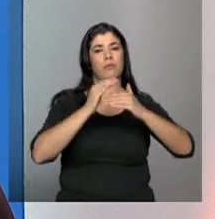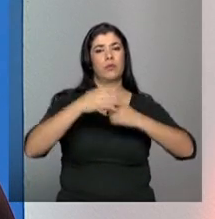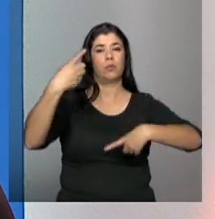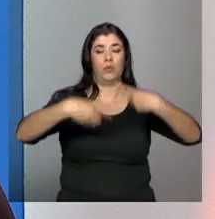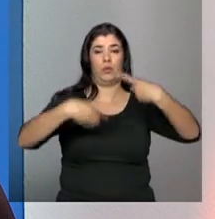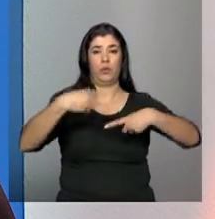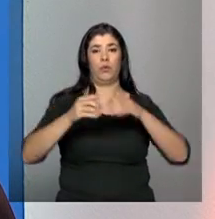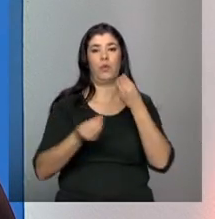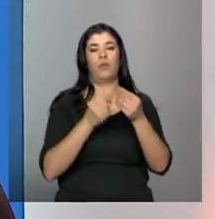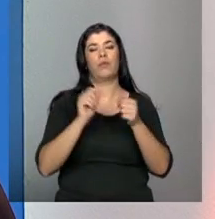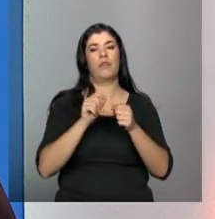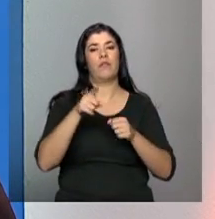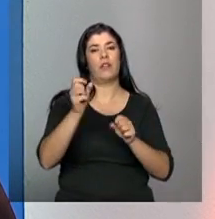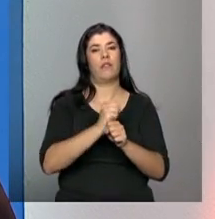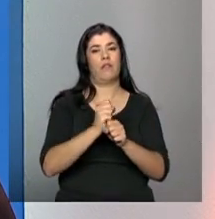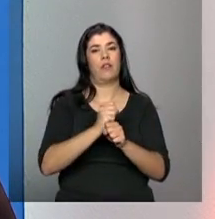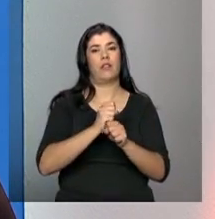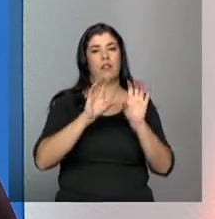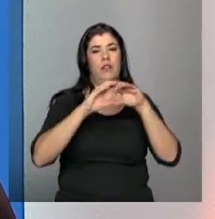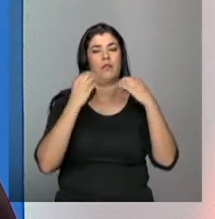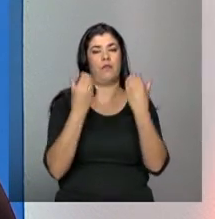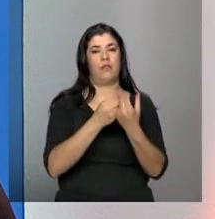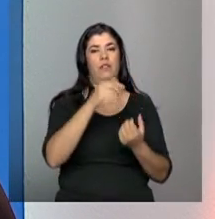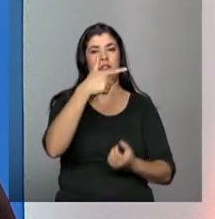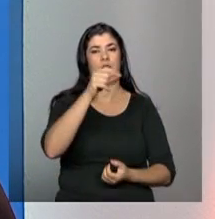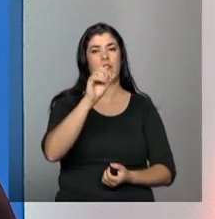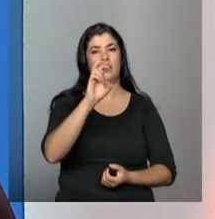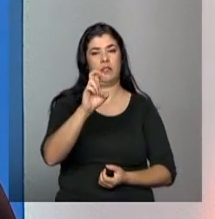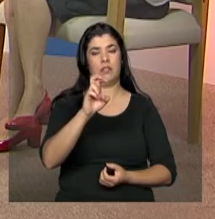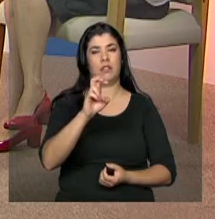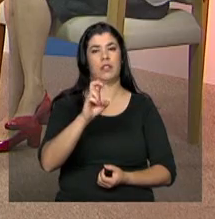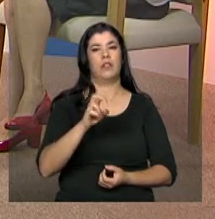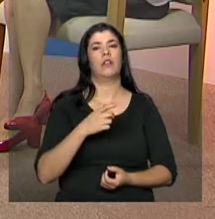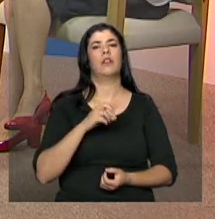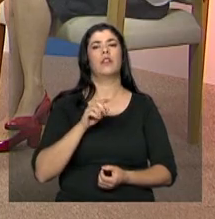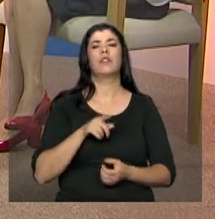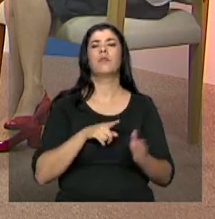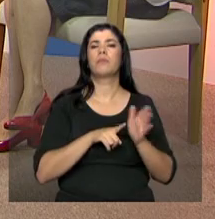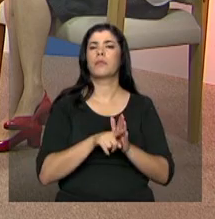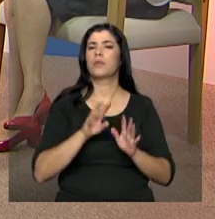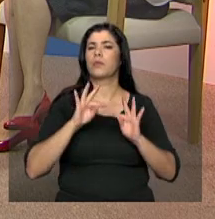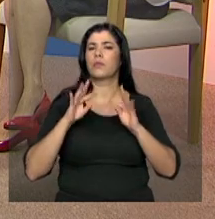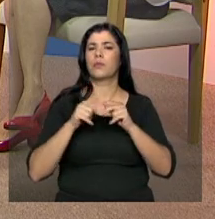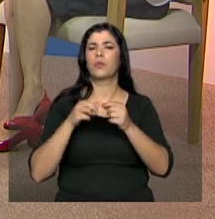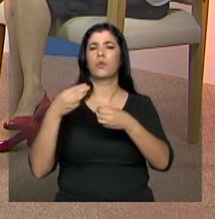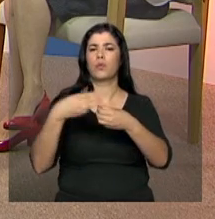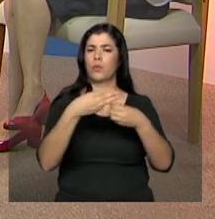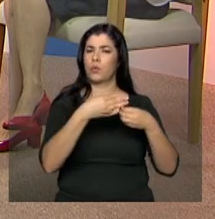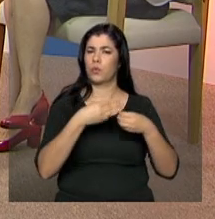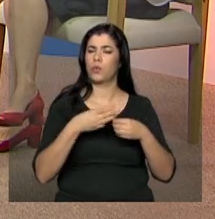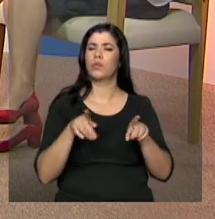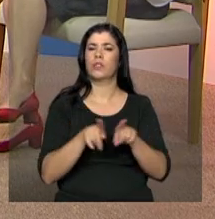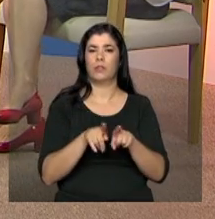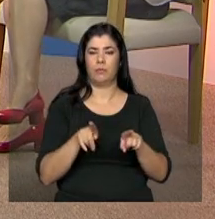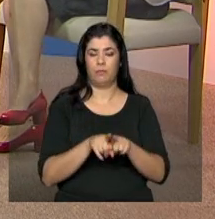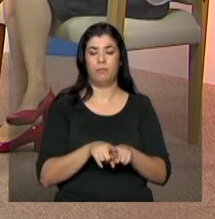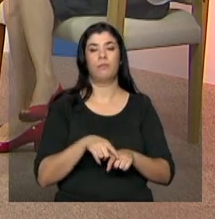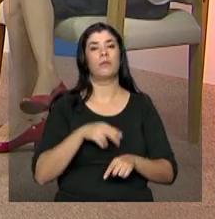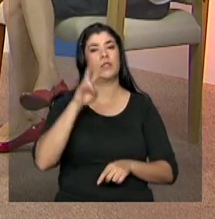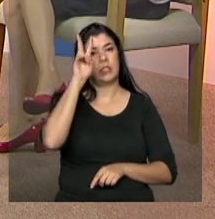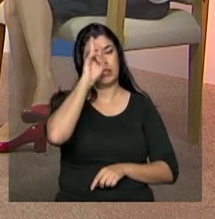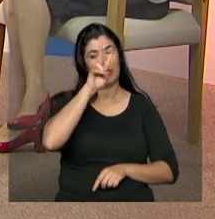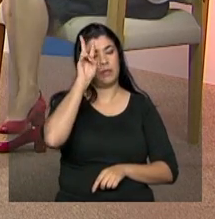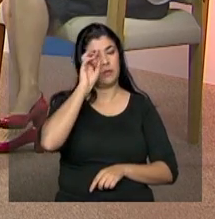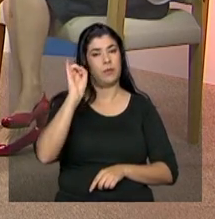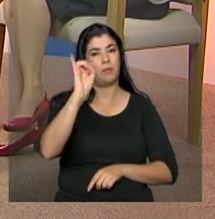debate, dessa conferência de 2015. E conferências em todos os municípios. Este é um trabalho, um esforço